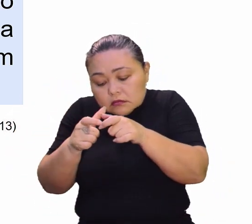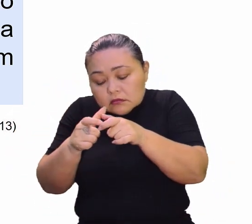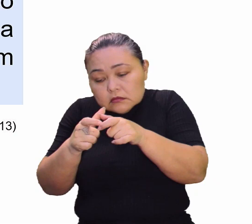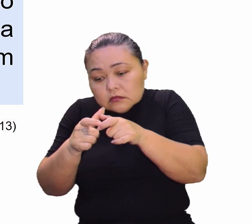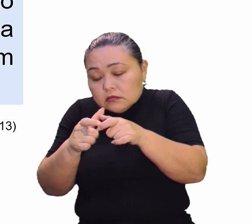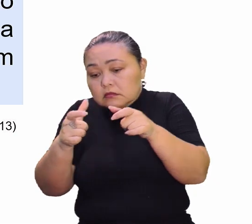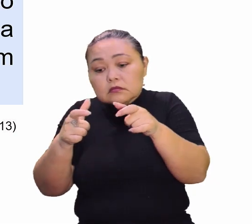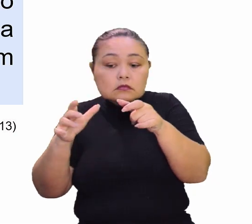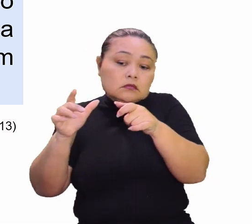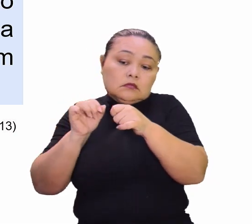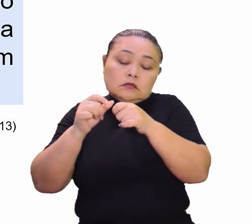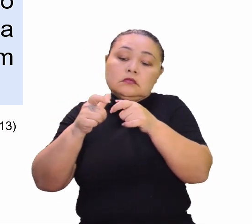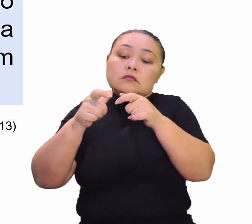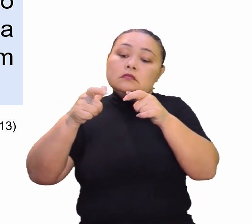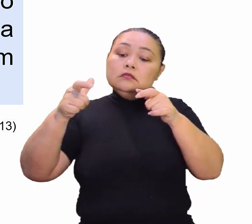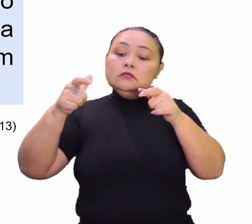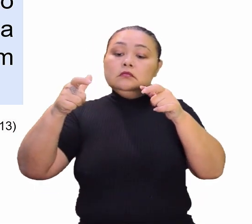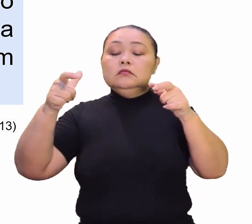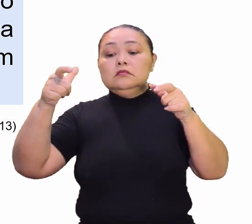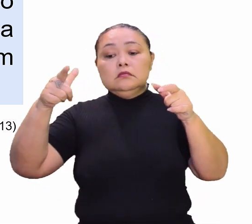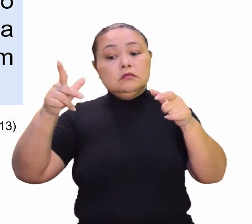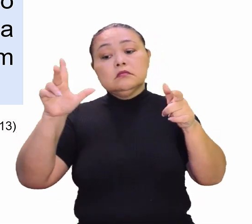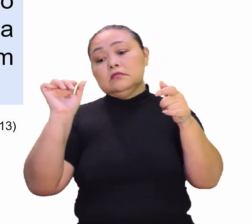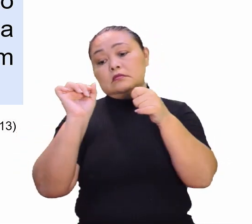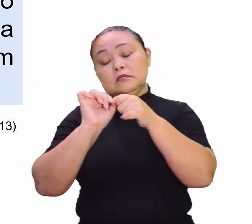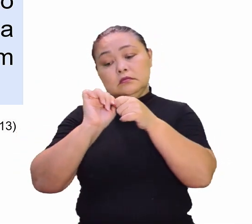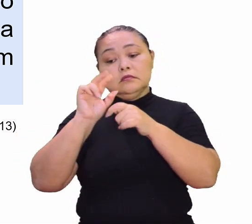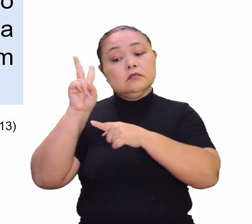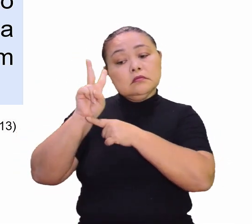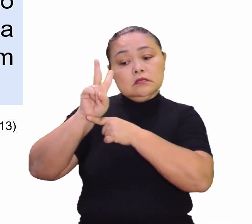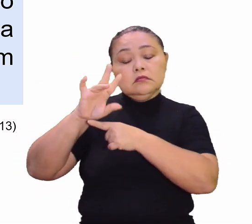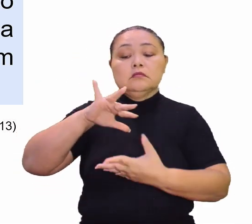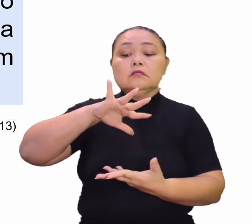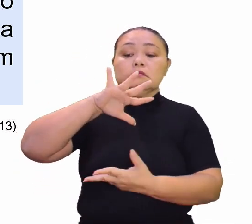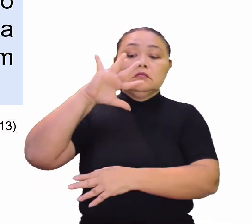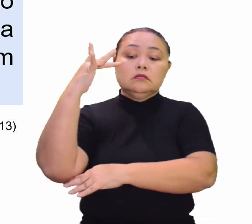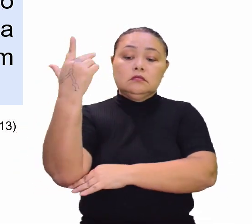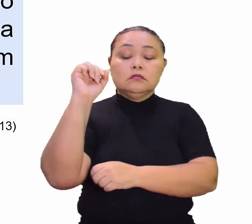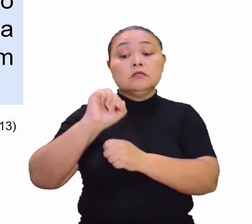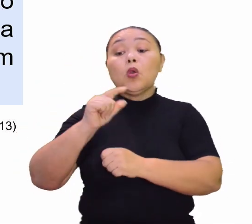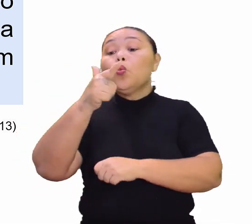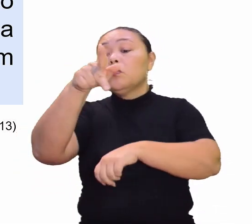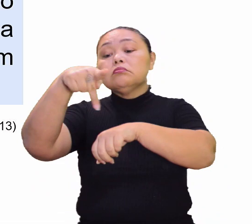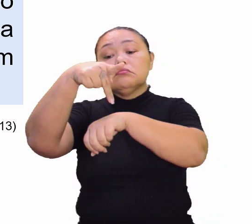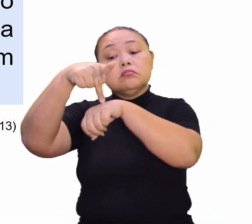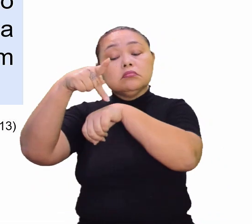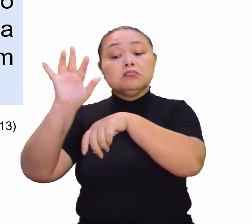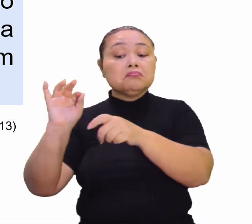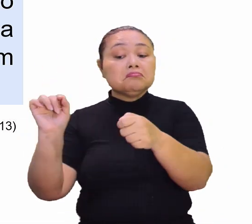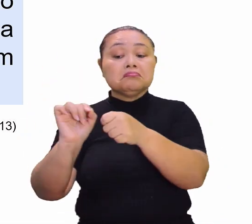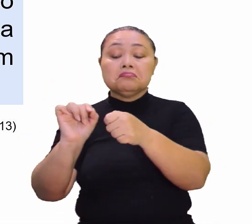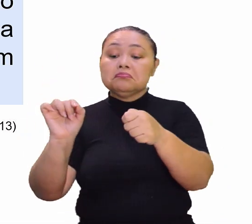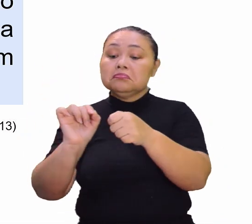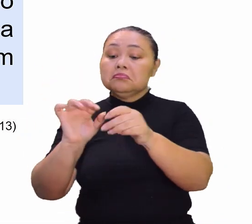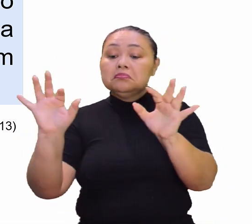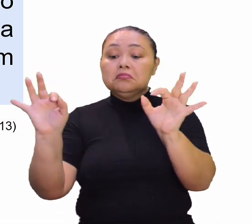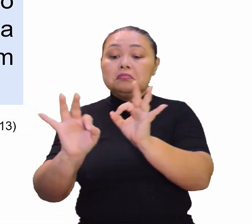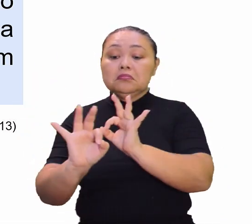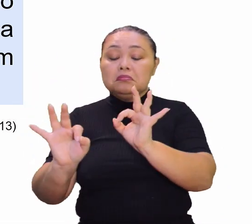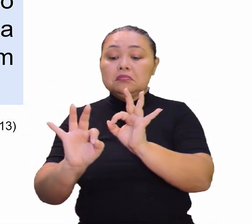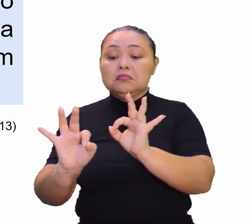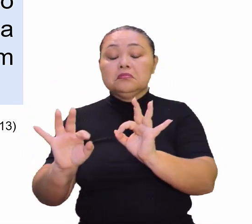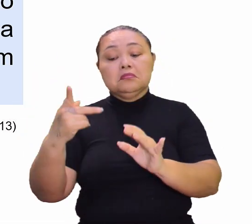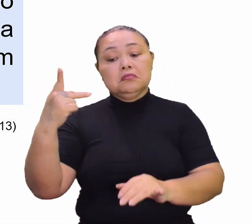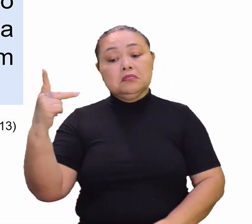ou a escala regional fazer a sua parte e os demais países do mundo não fizerem